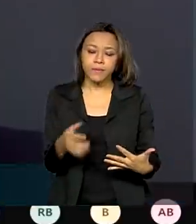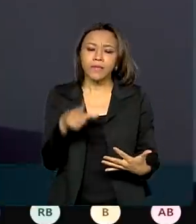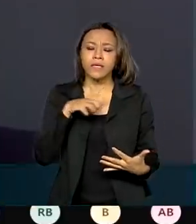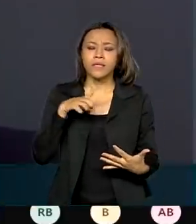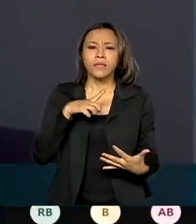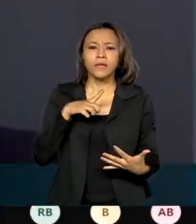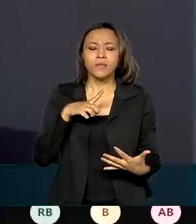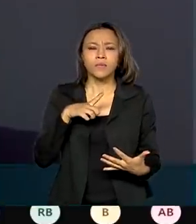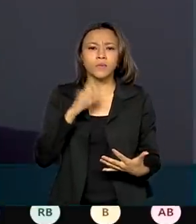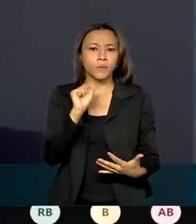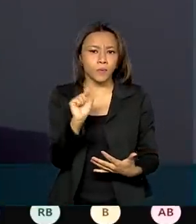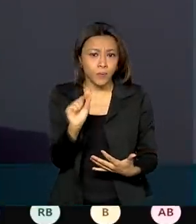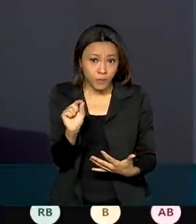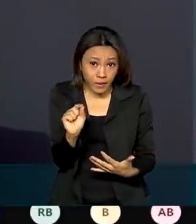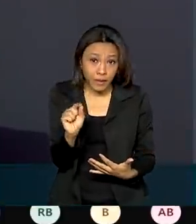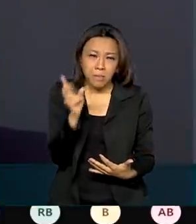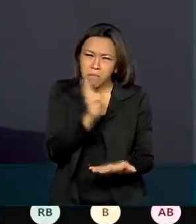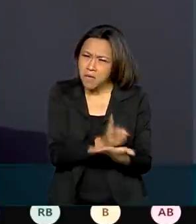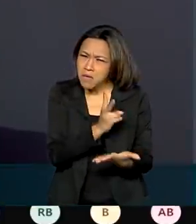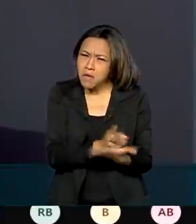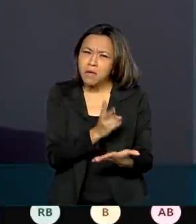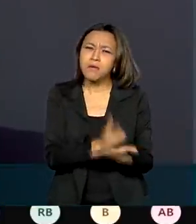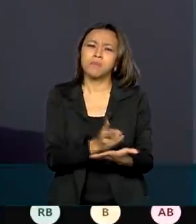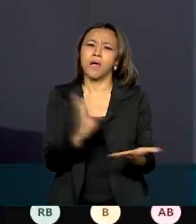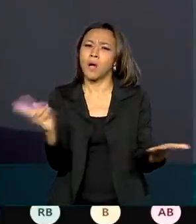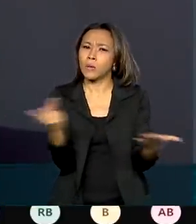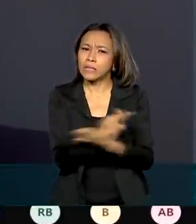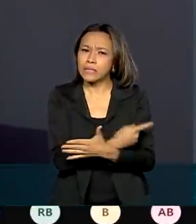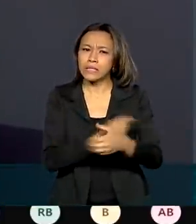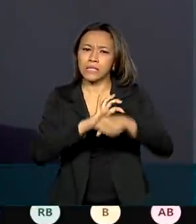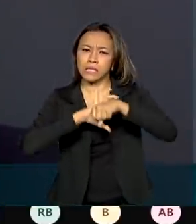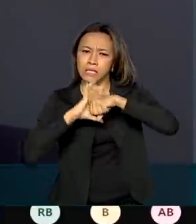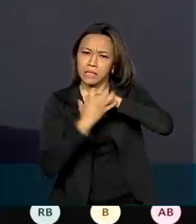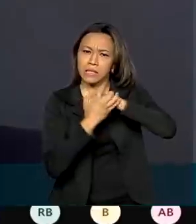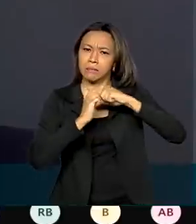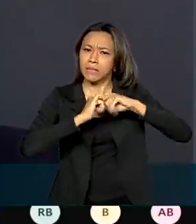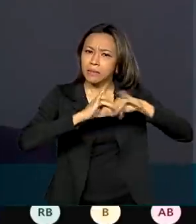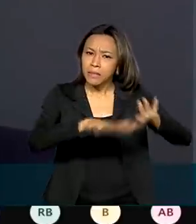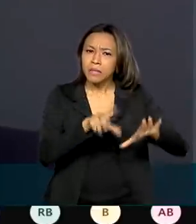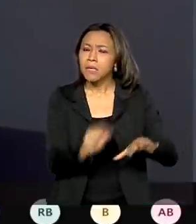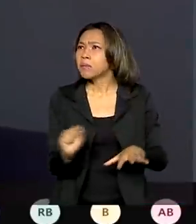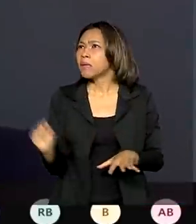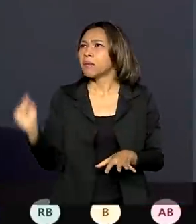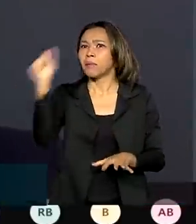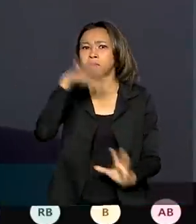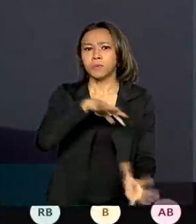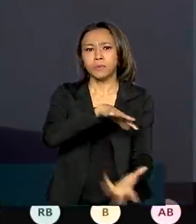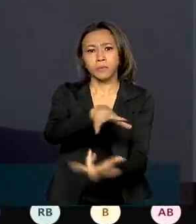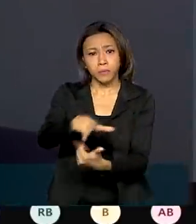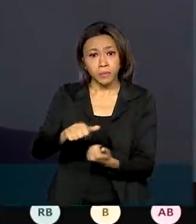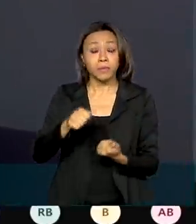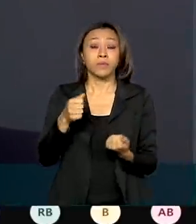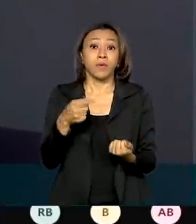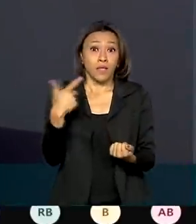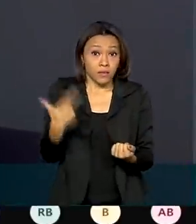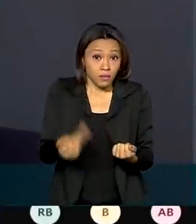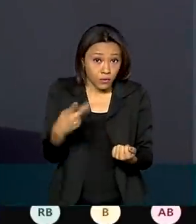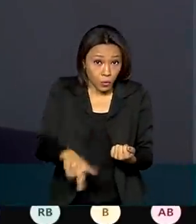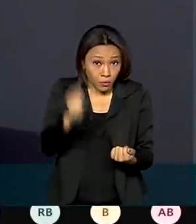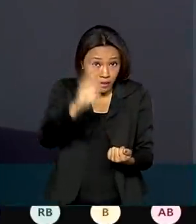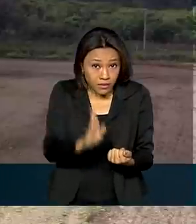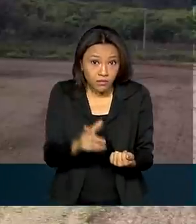volume, mesmo com uma crise, uma demanda mundial em retração, é um volume crescente da exportação